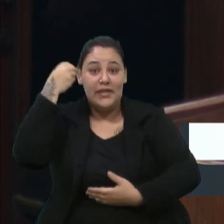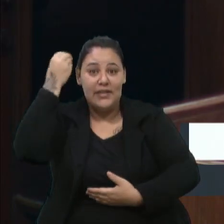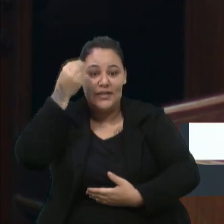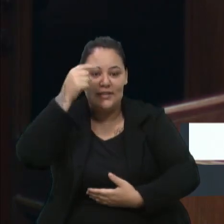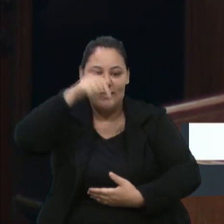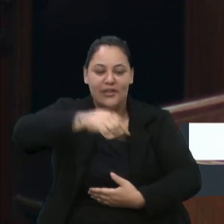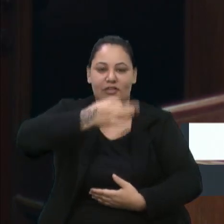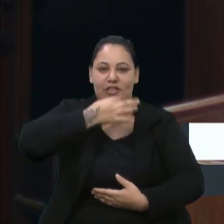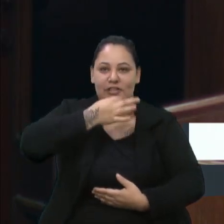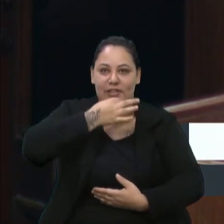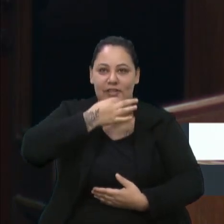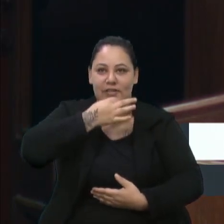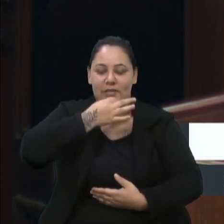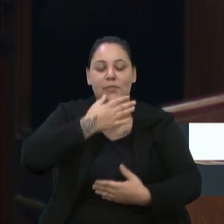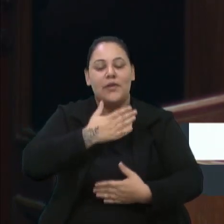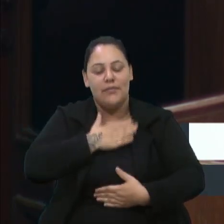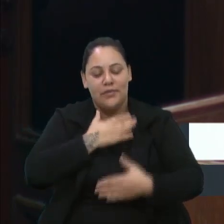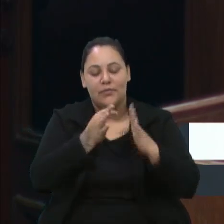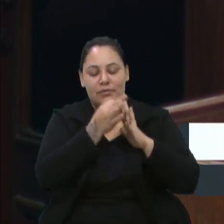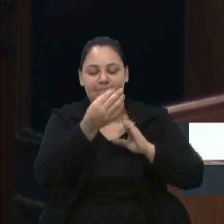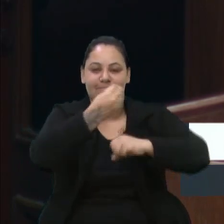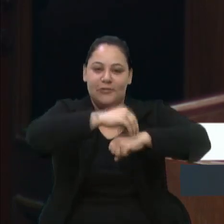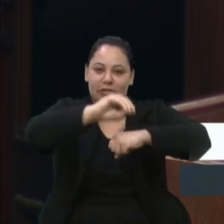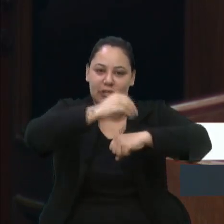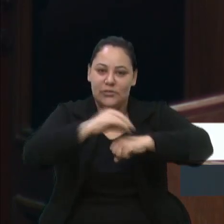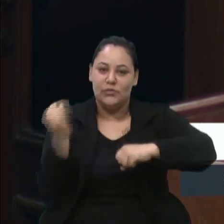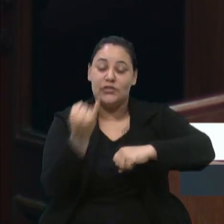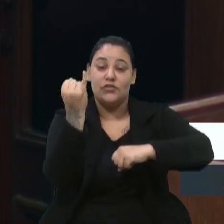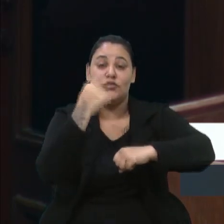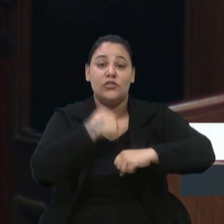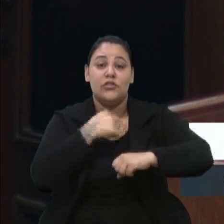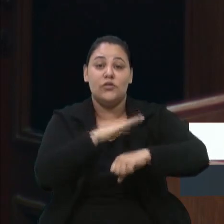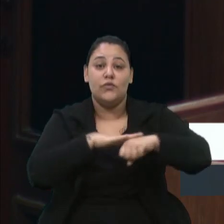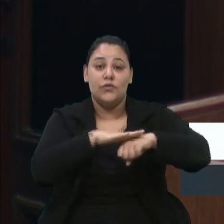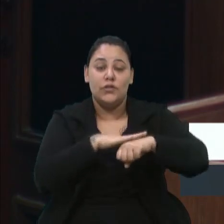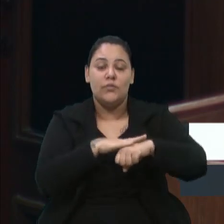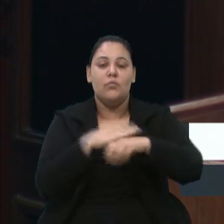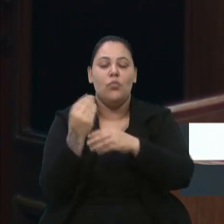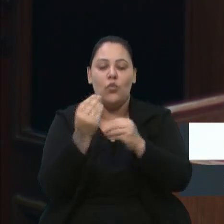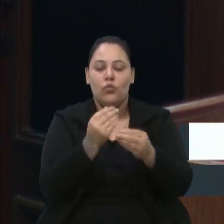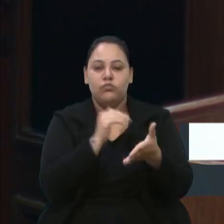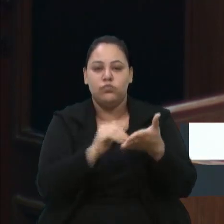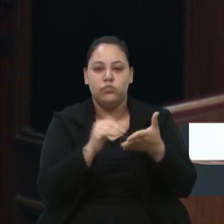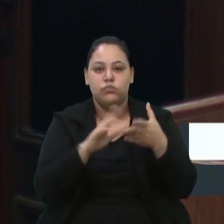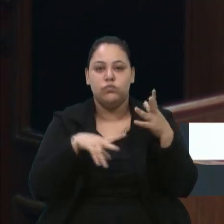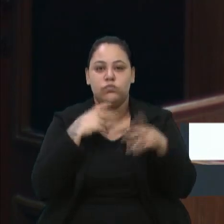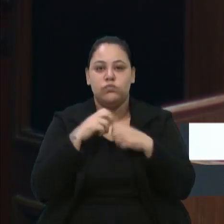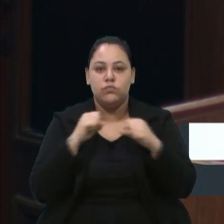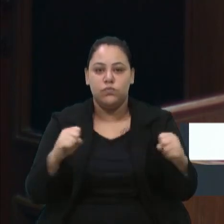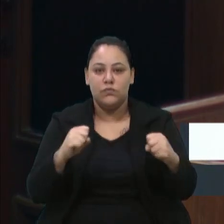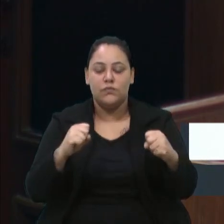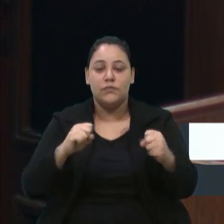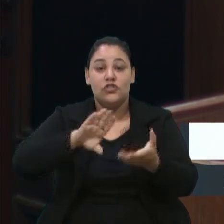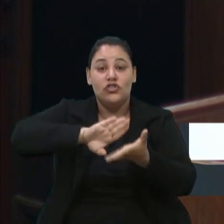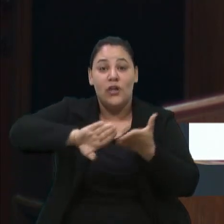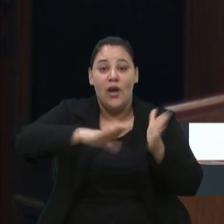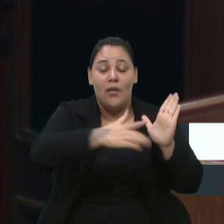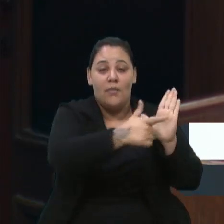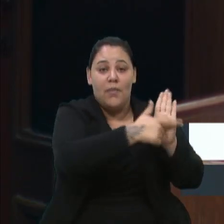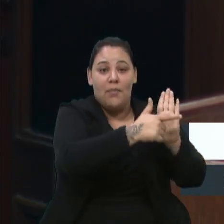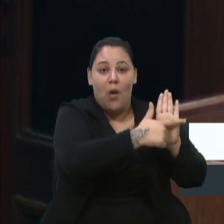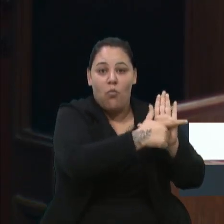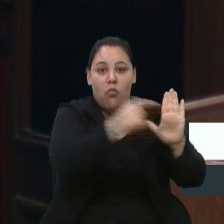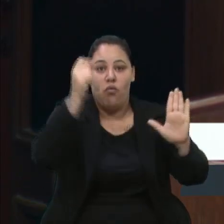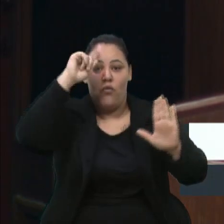Então, essa é uma indicação importante. Eu conversei bastante com o secretário Ricardo Daneluz para a gente tirar essa ideia do papel, que se comece,